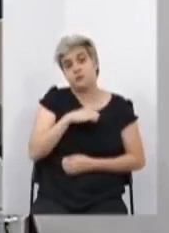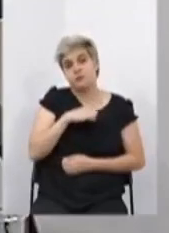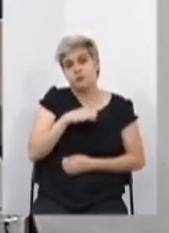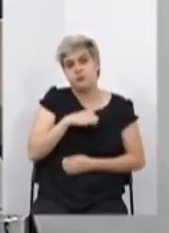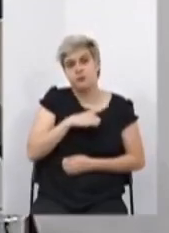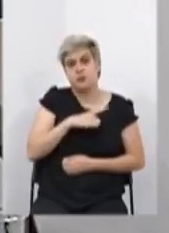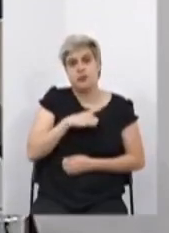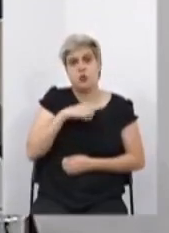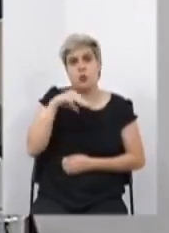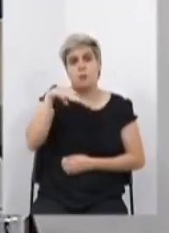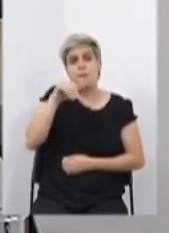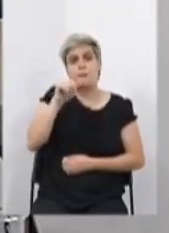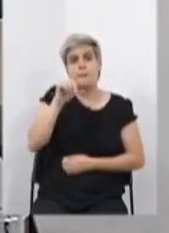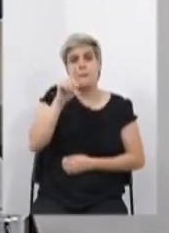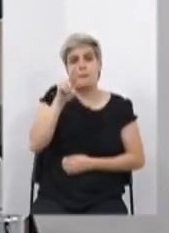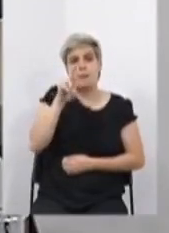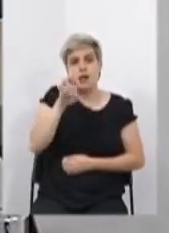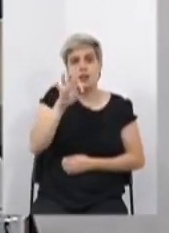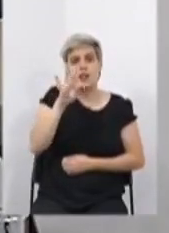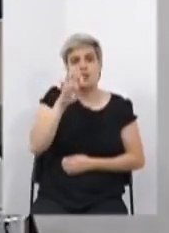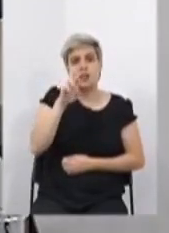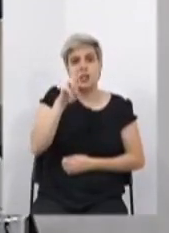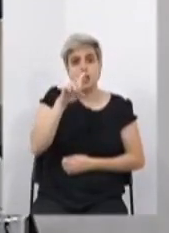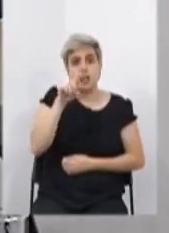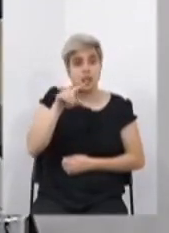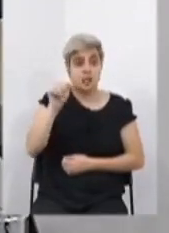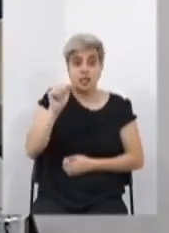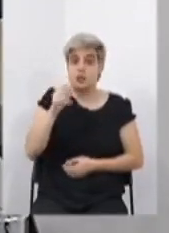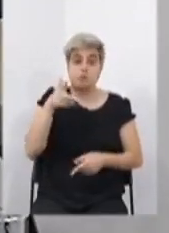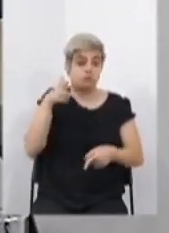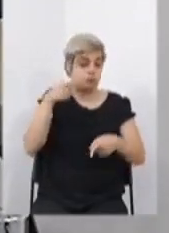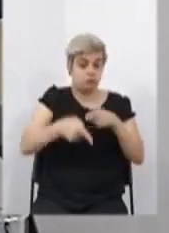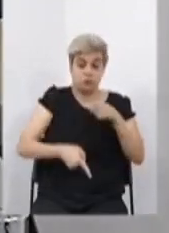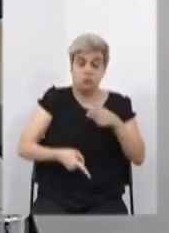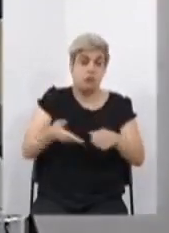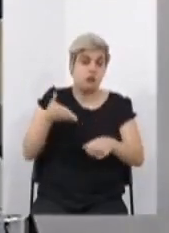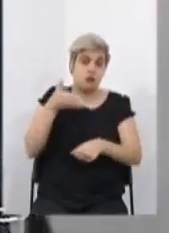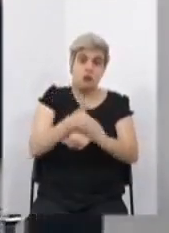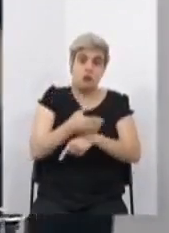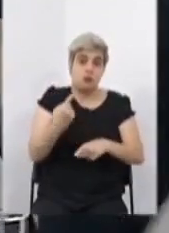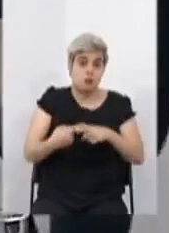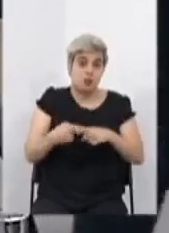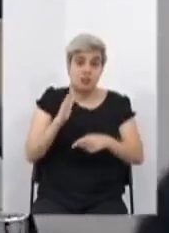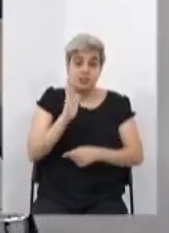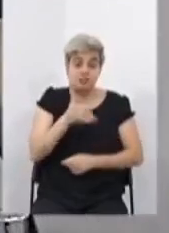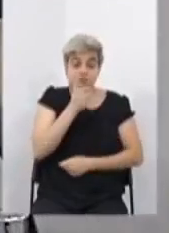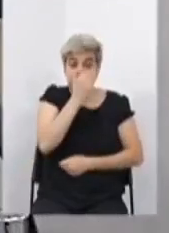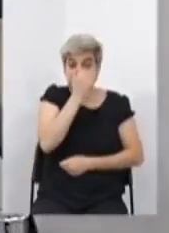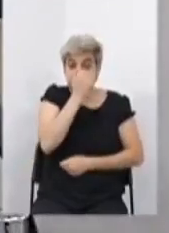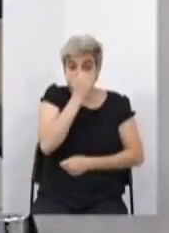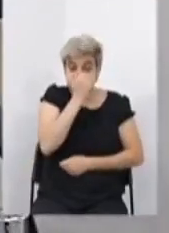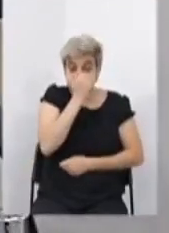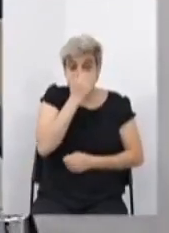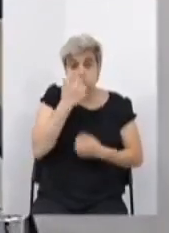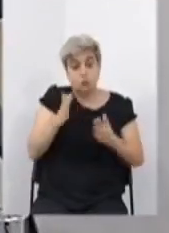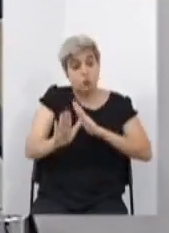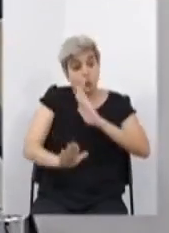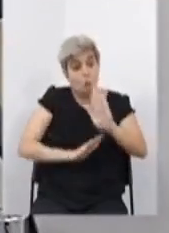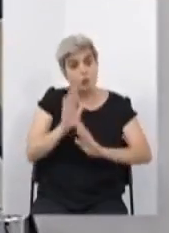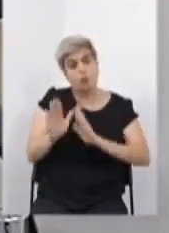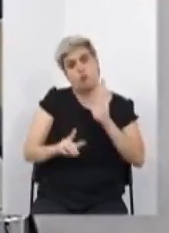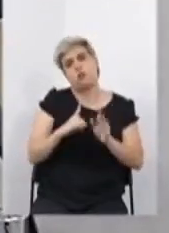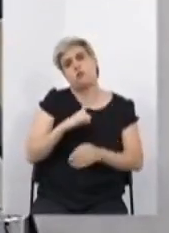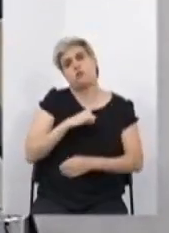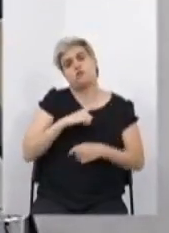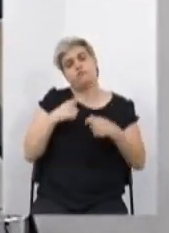O Hospital Mada e Tereza já encerrou o atendimento para o Covid. Então, é muita coisa acontecendo. temos que nos cuidar, cuidar